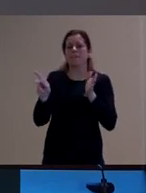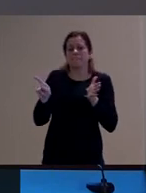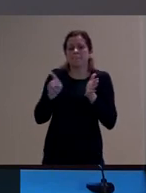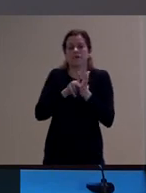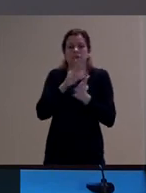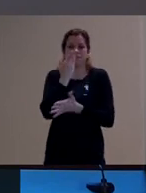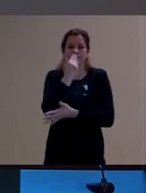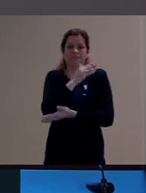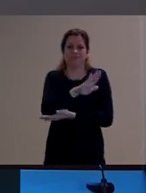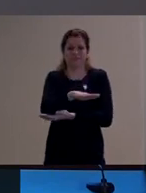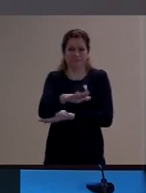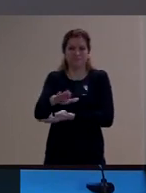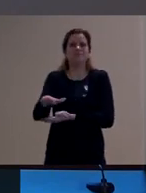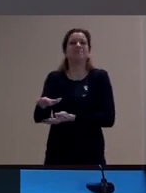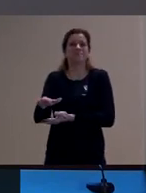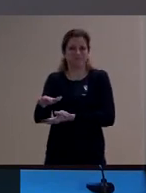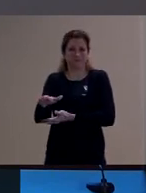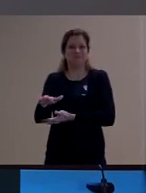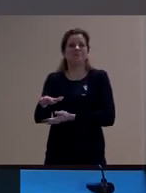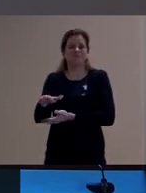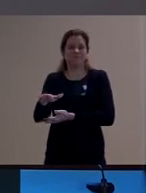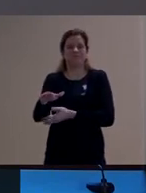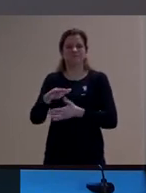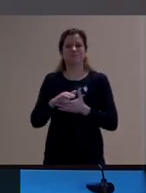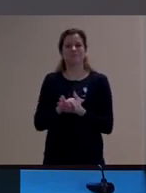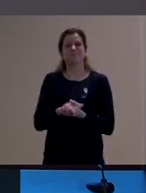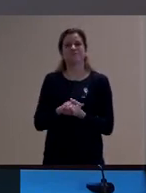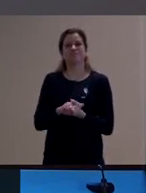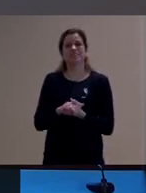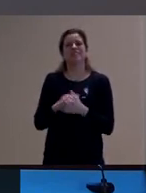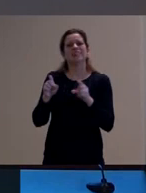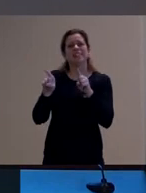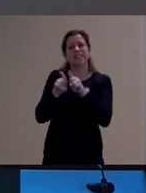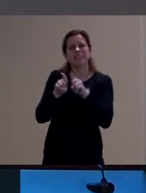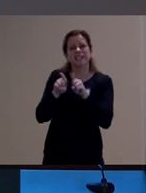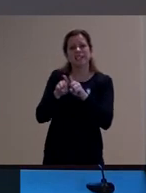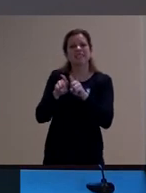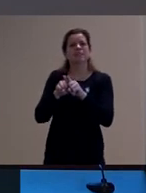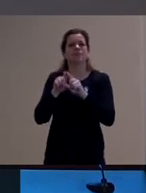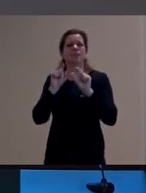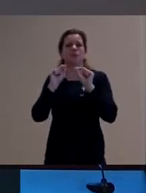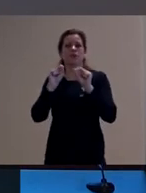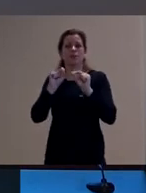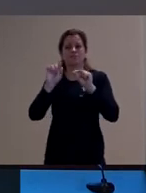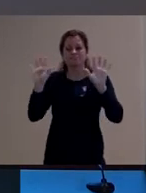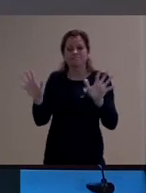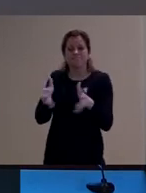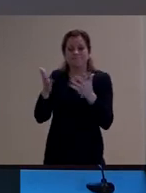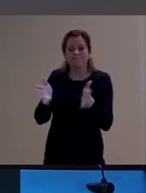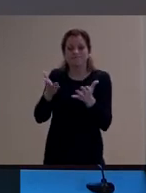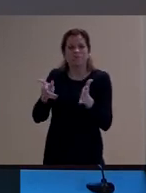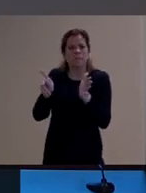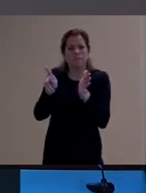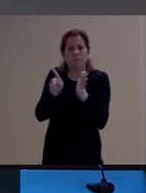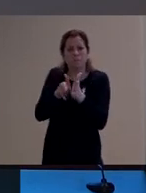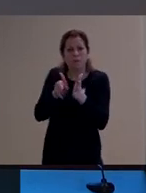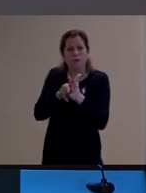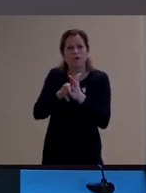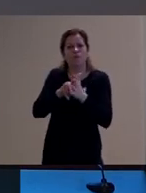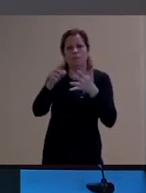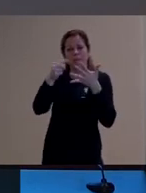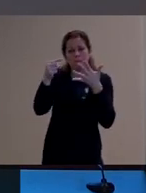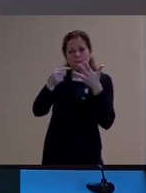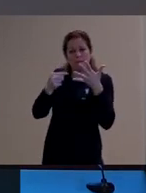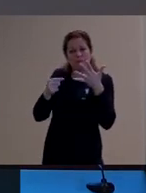se a infância é uma categoria que nasce com a modernidade nasce também produtos específicos para ela e nos vários textos dele isso